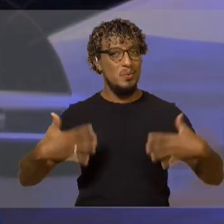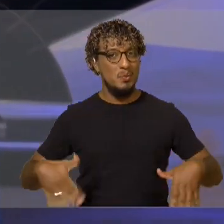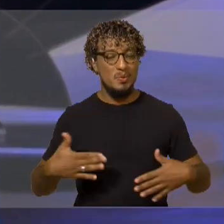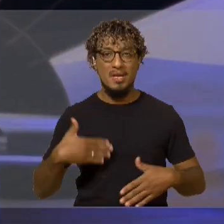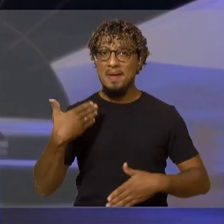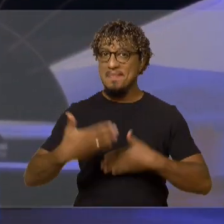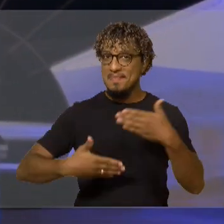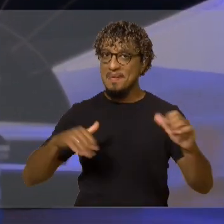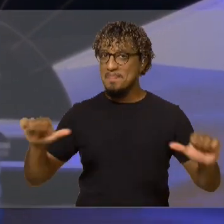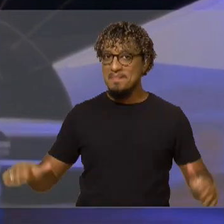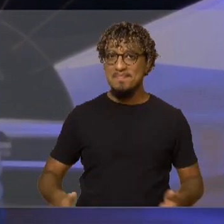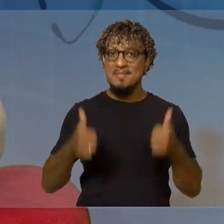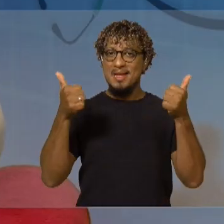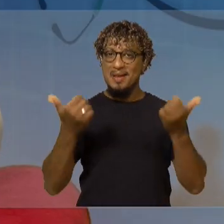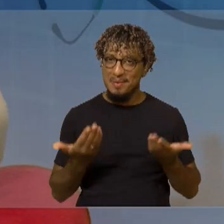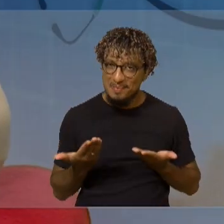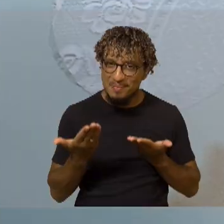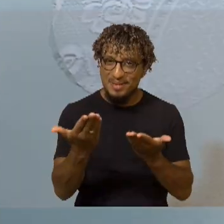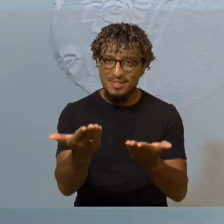cada vez melhor pra você.